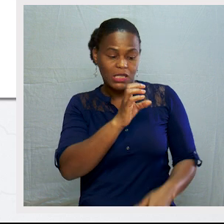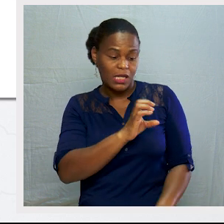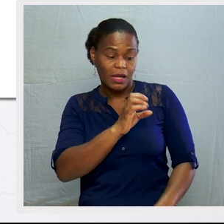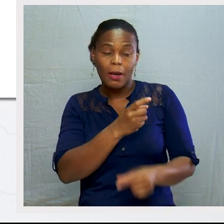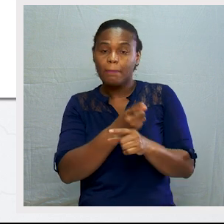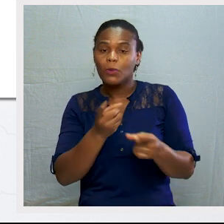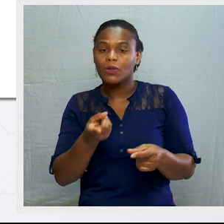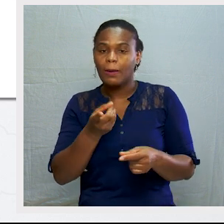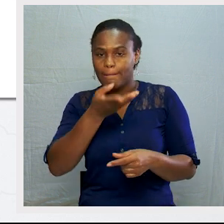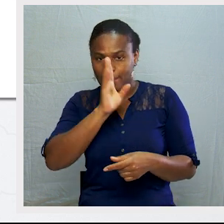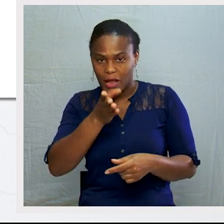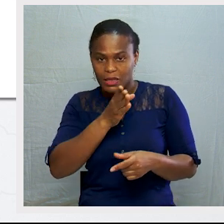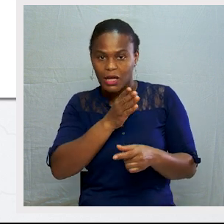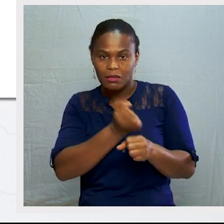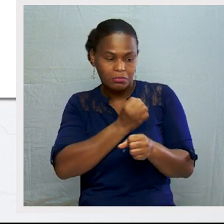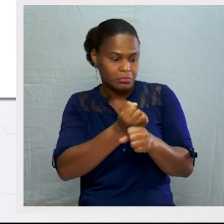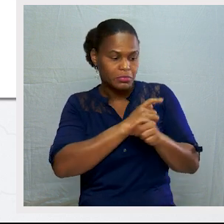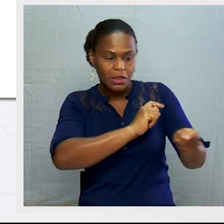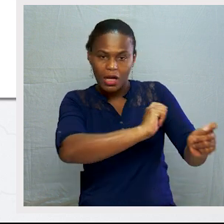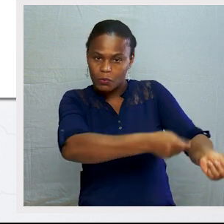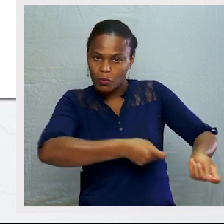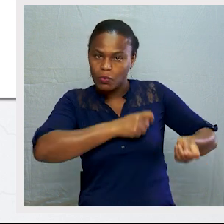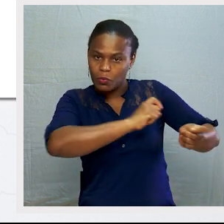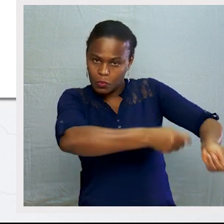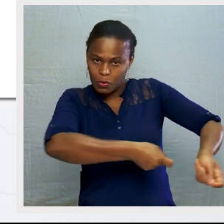Porque praticavam a agricultura?